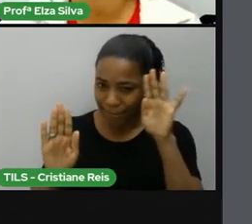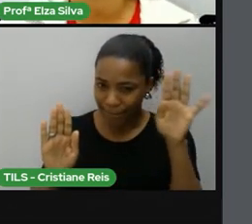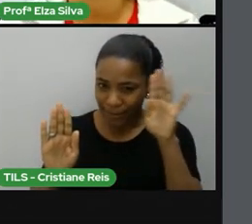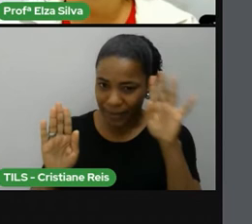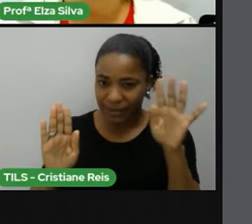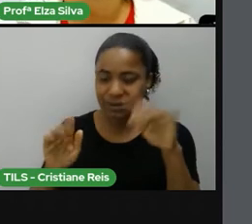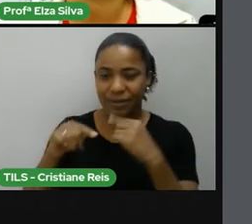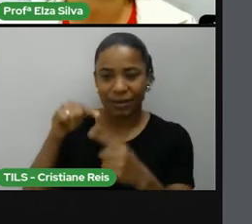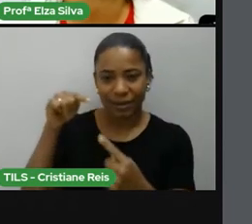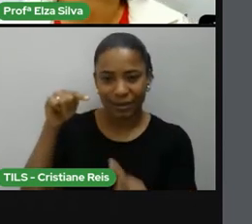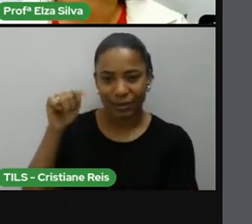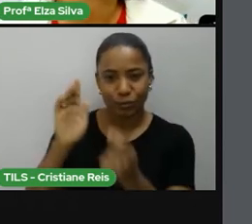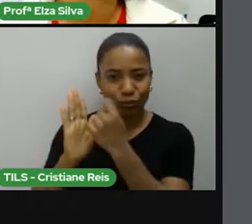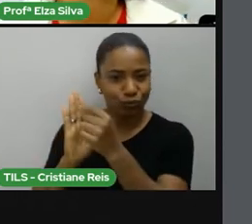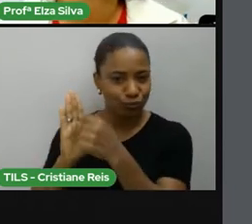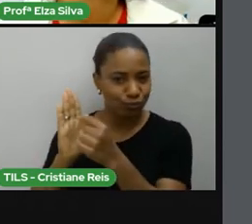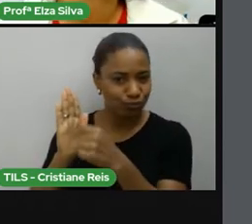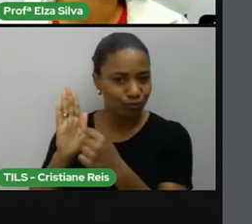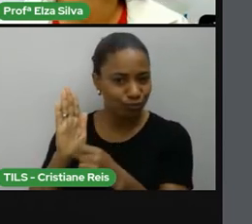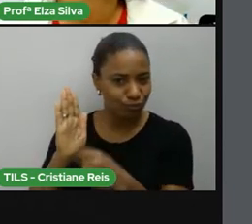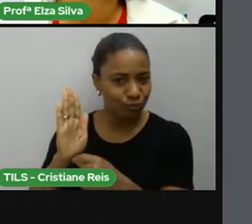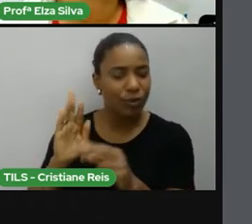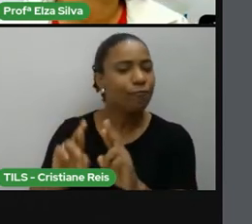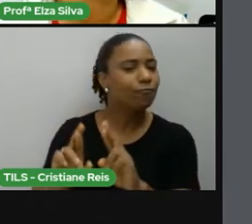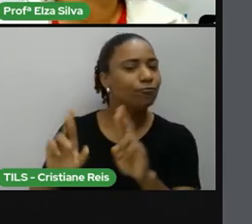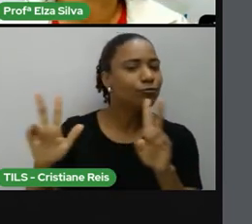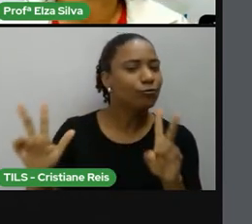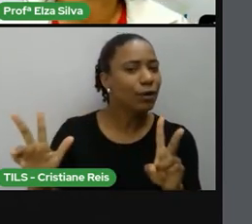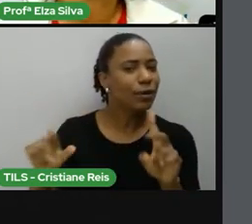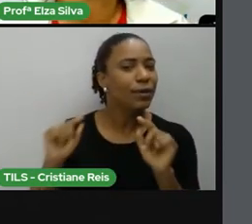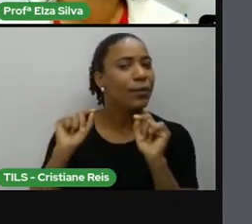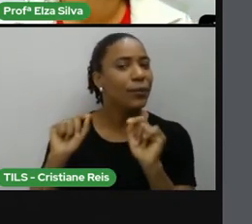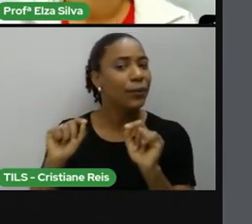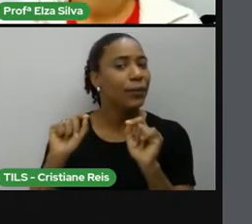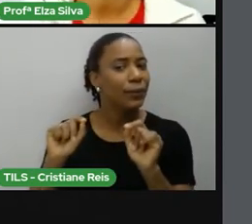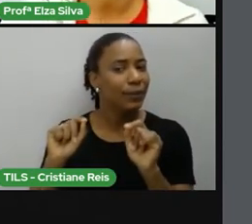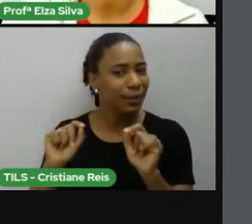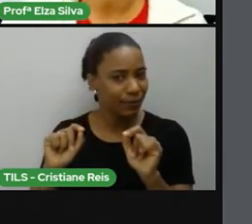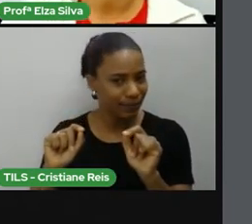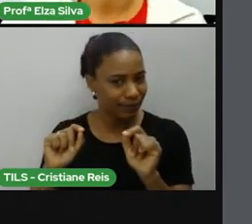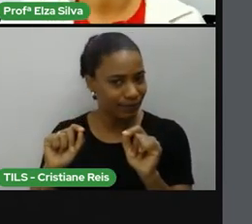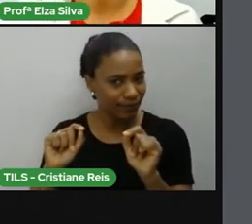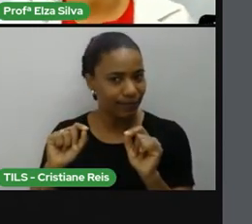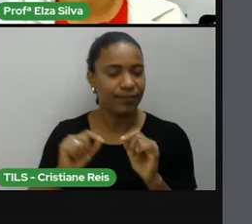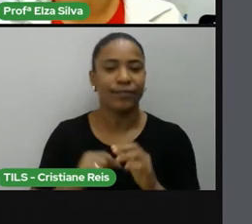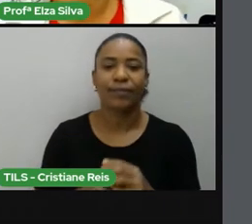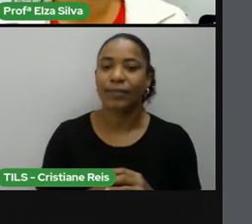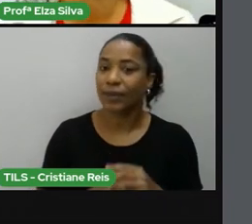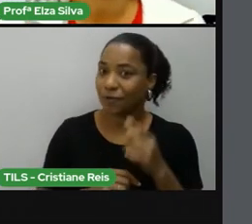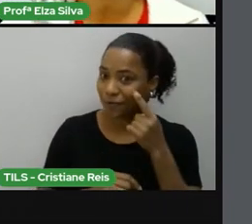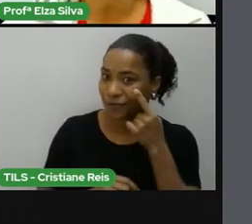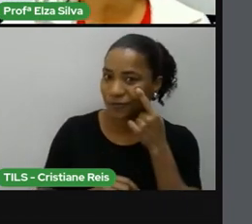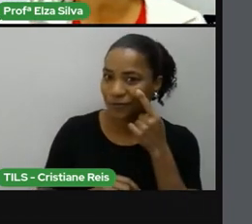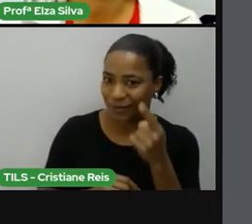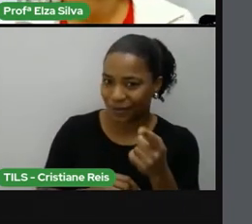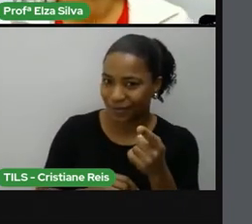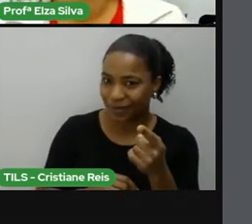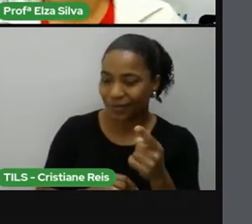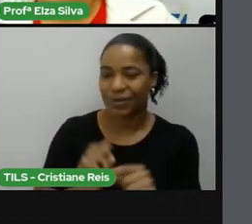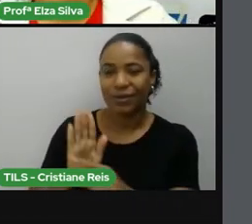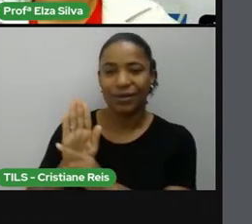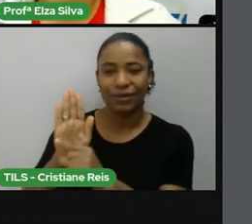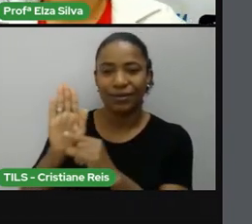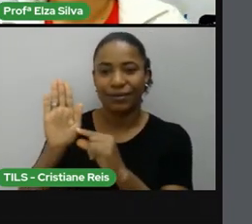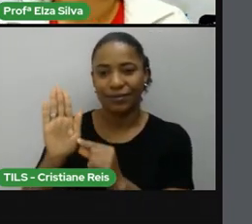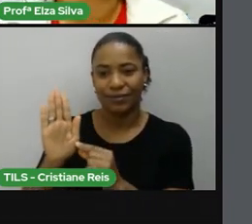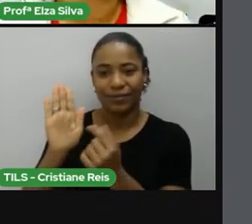uma biografia de um cartaz? Ok? Nós temos aqui um cartaz que